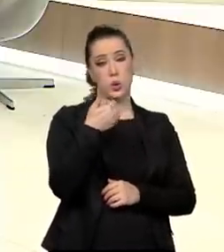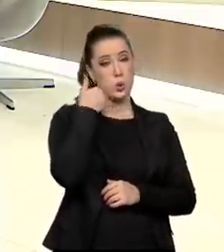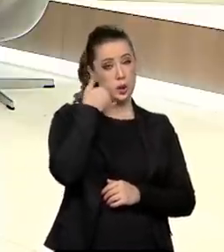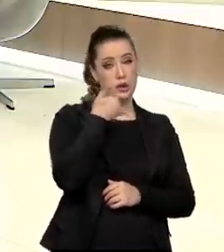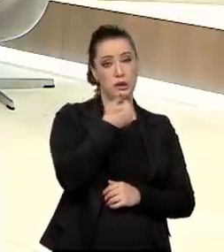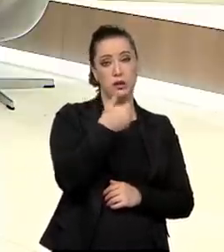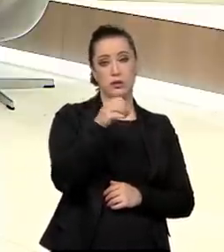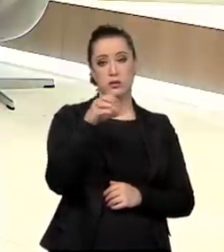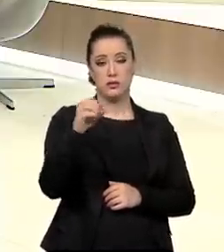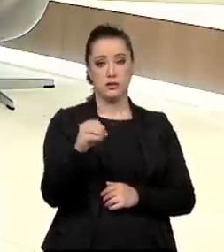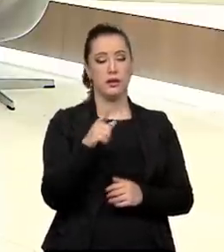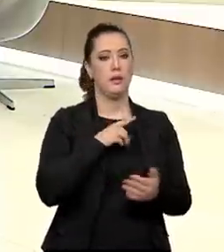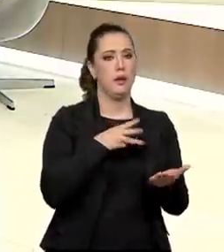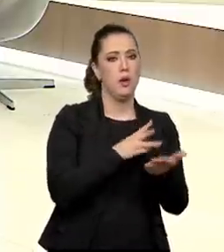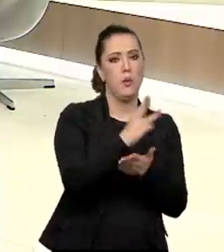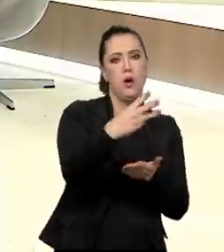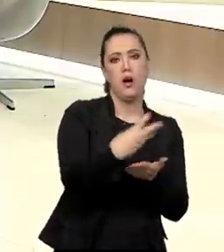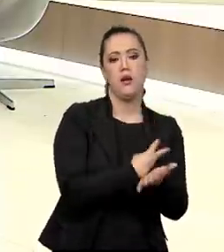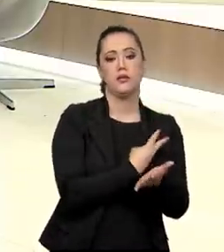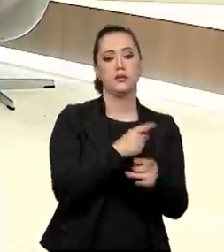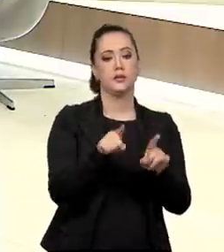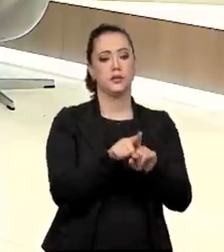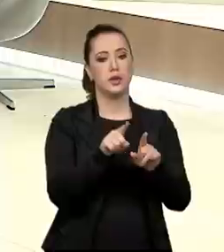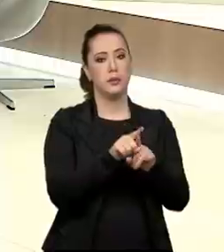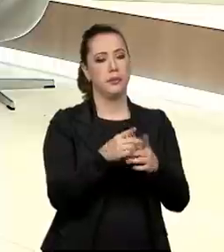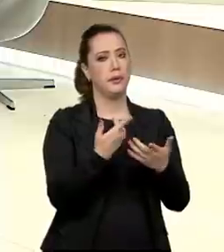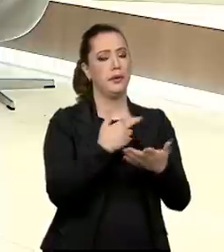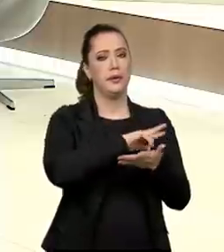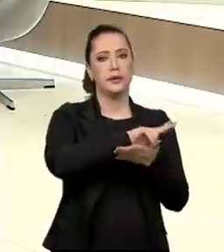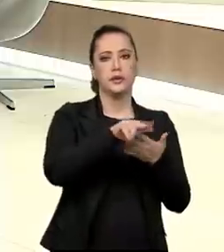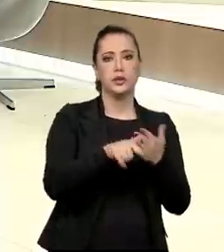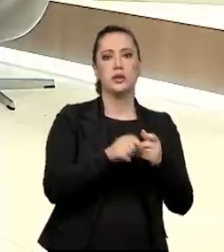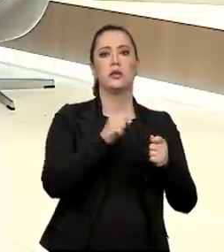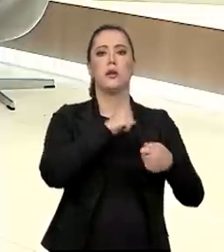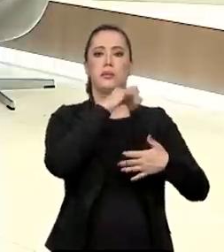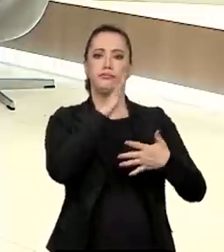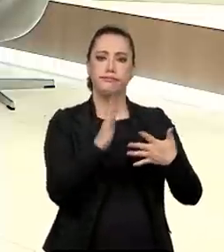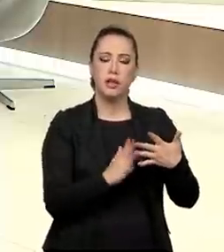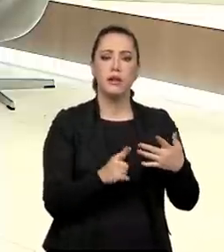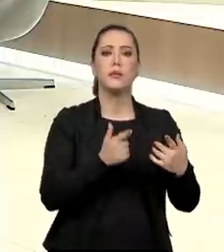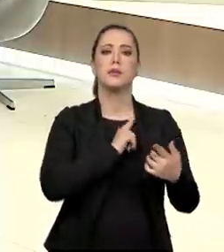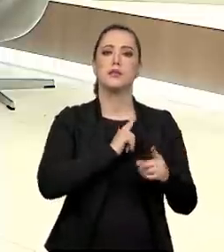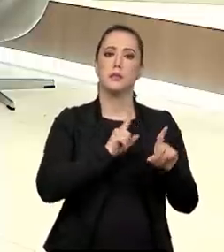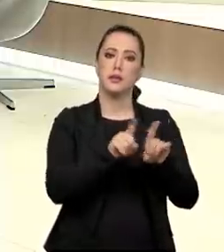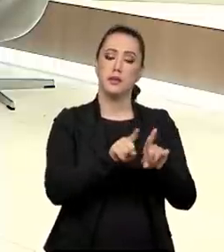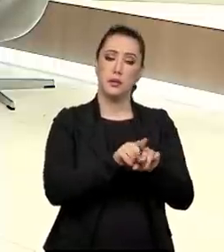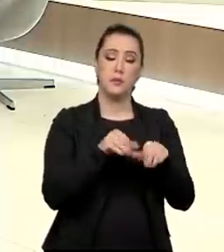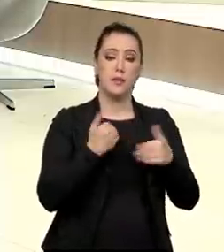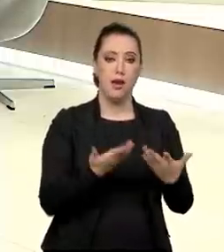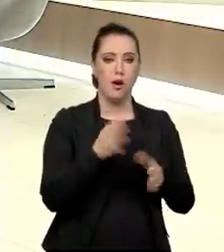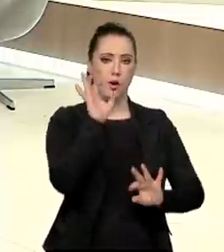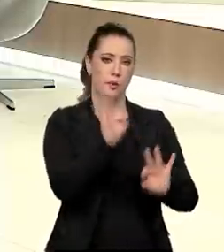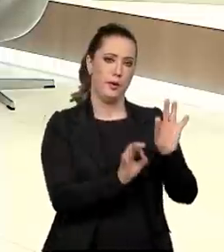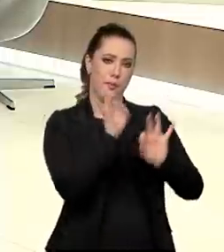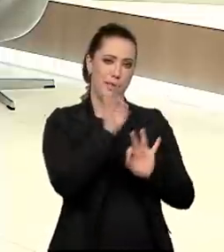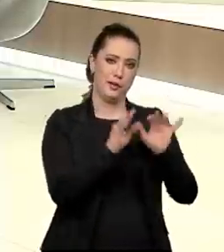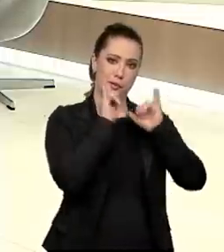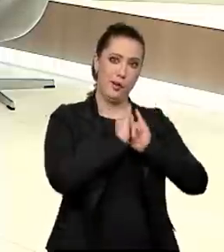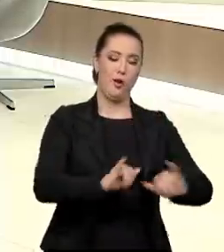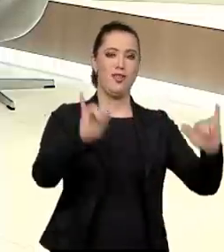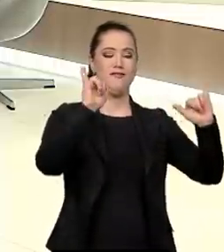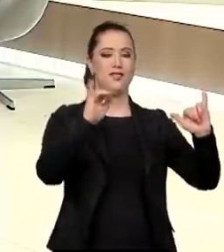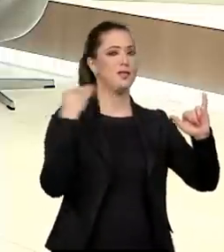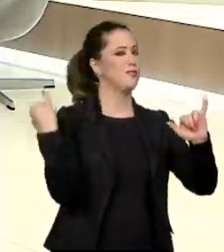em WhatsApp, no Telegram, em linguagem de sinais. E estamos preparando também agora um grande lançamento,